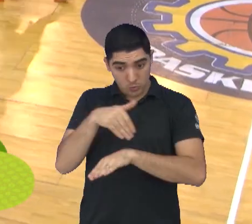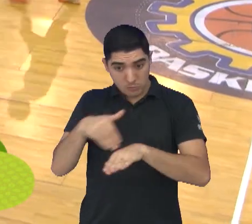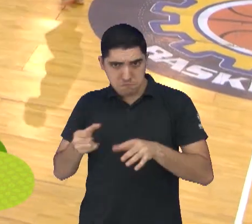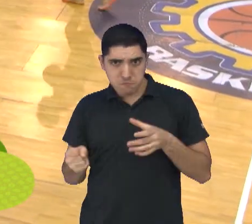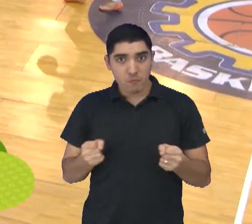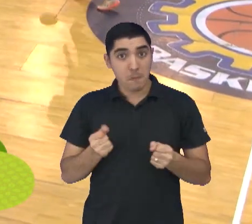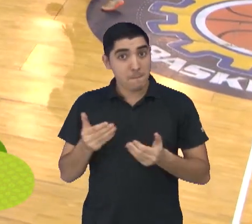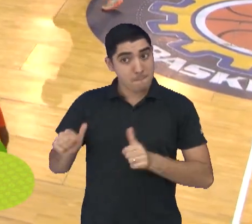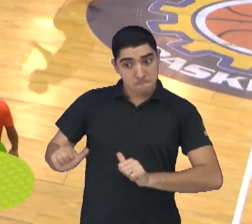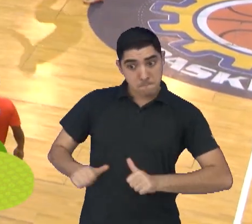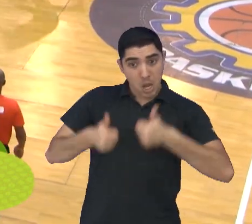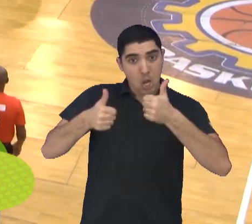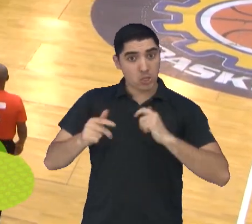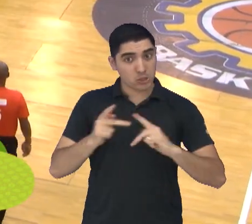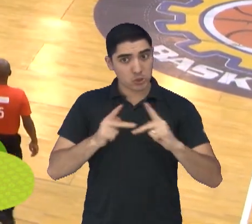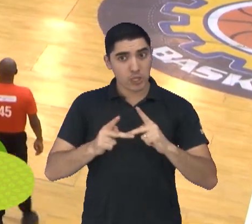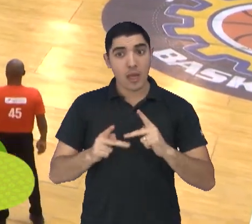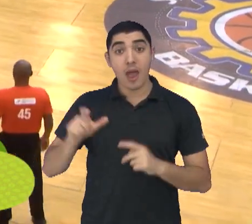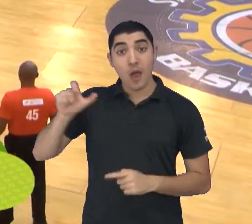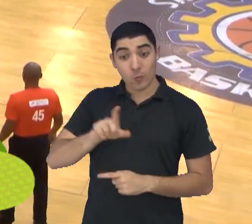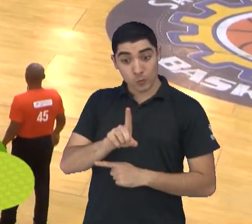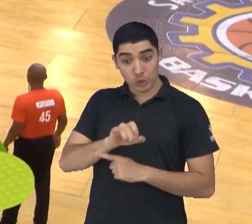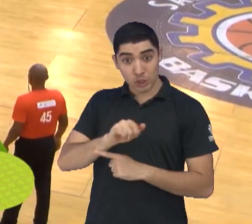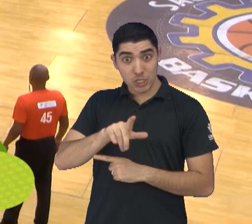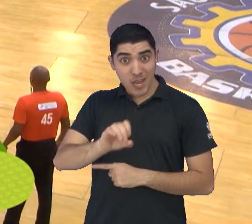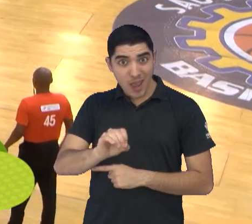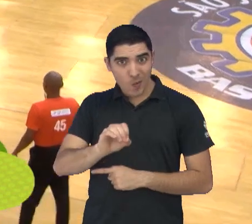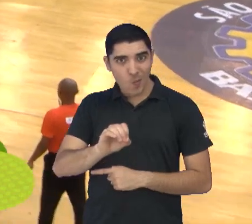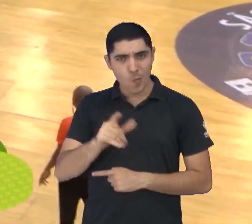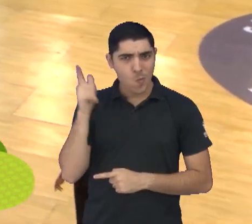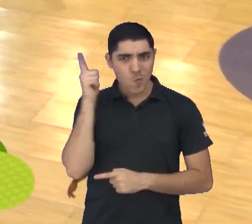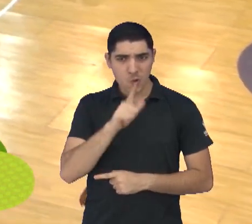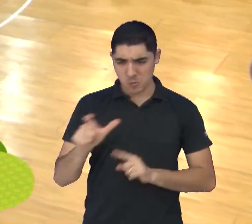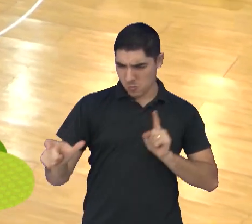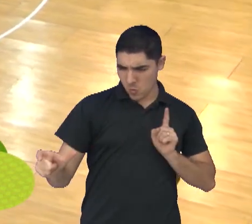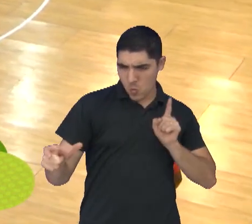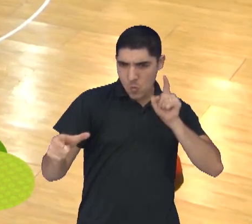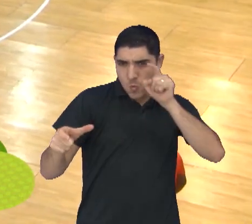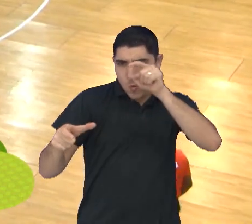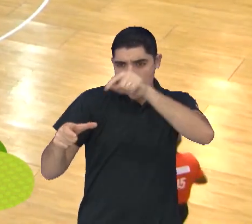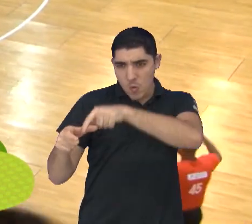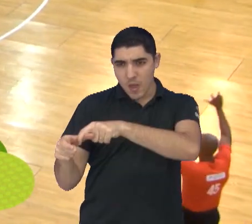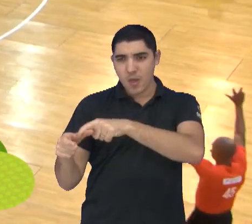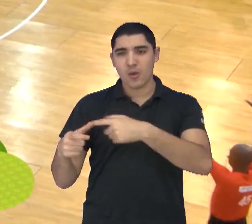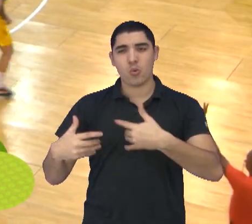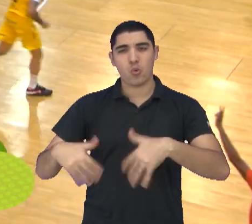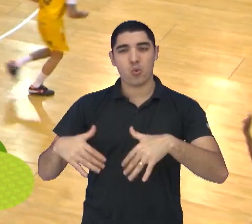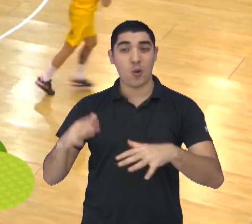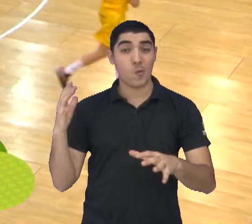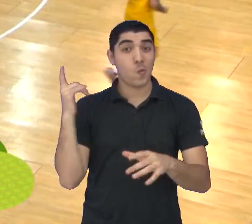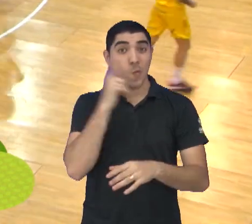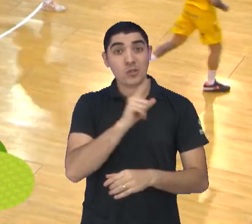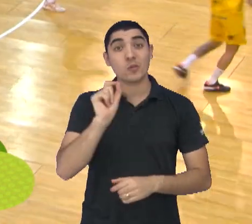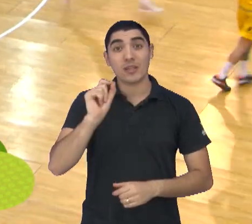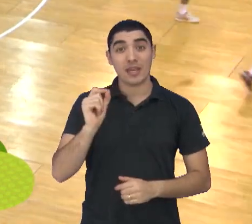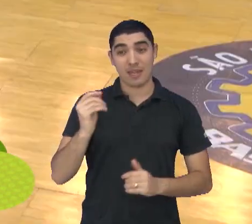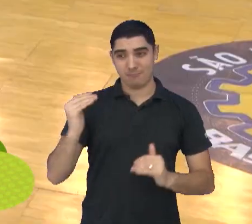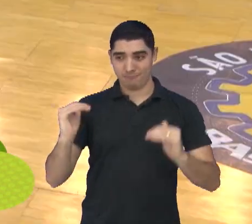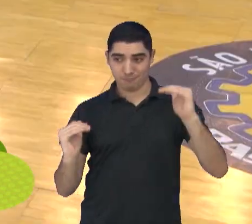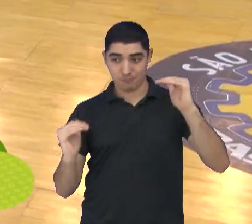E Diego Figueiredo calibrou a mão e colocou o de chuá para cair para 11 a vantagem.